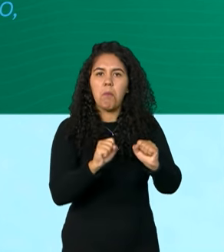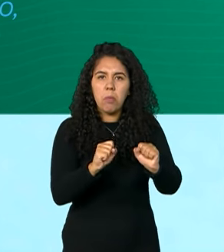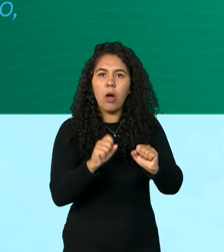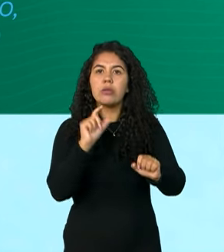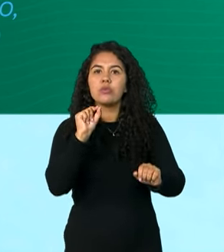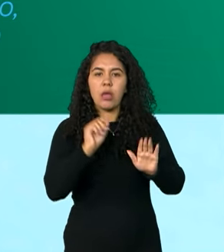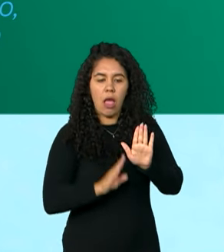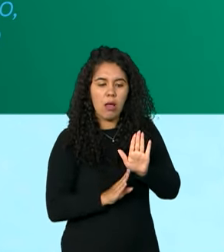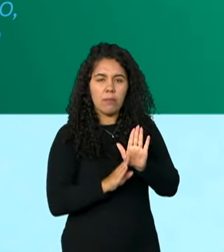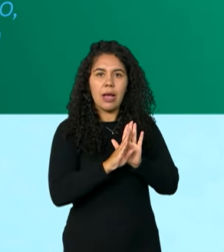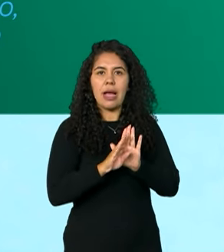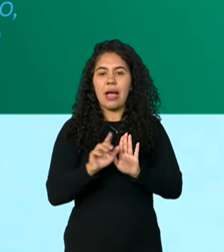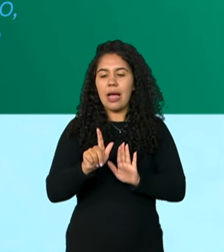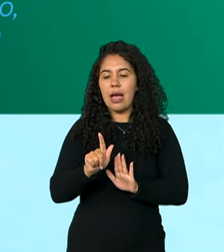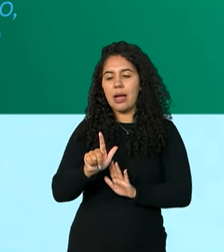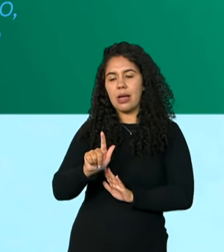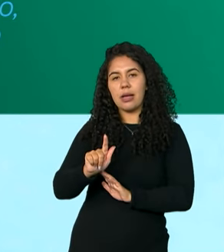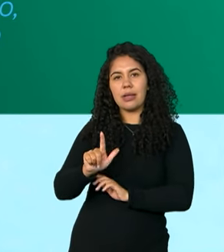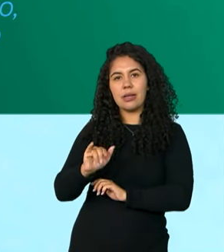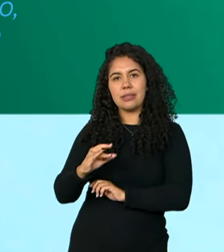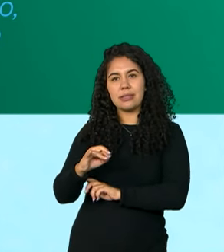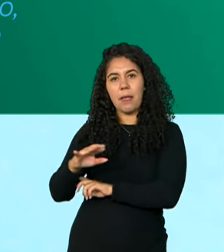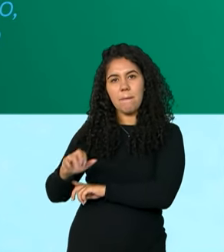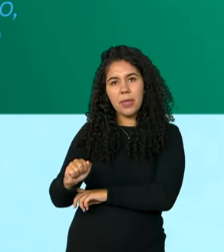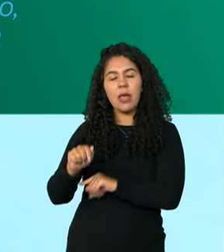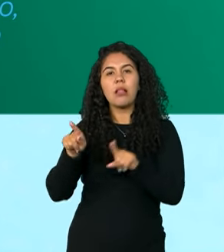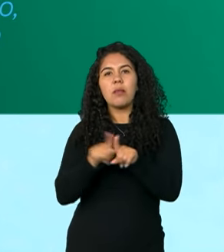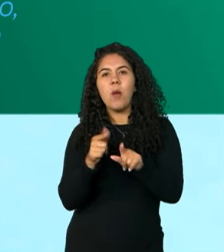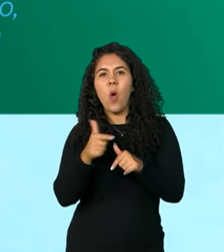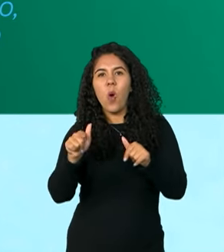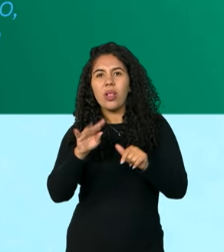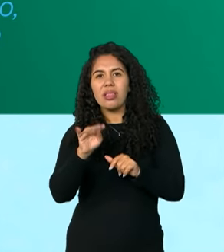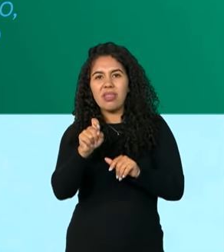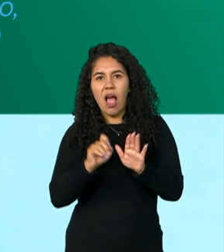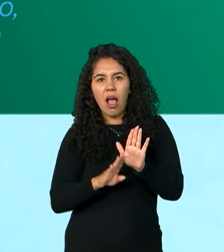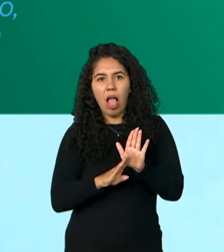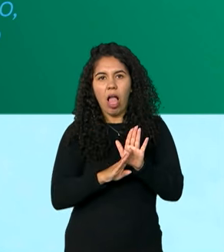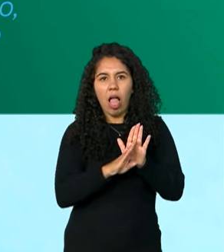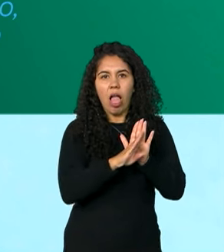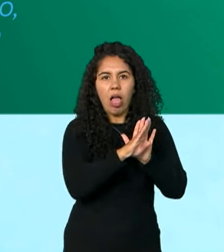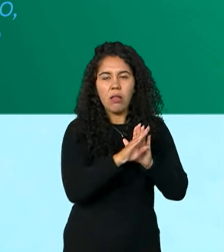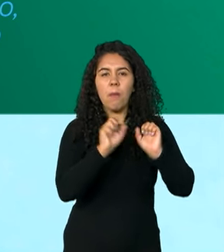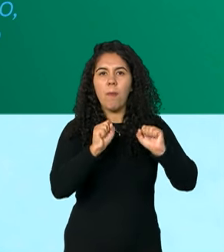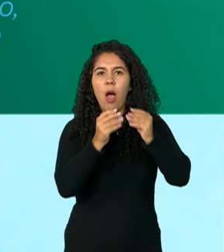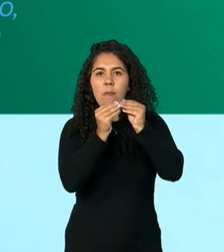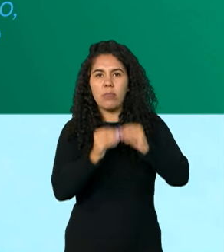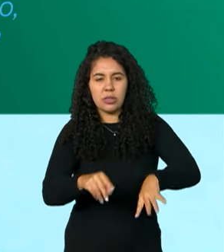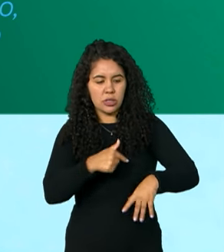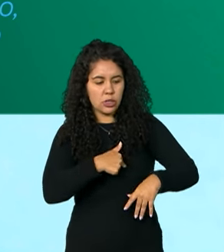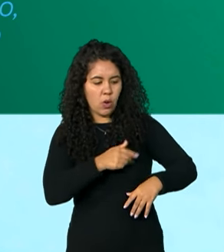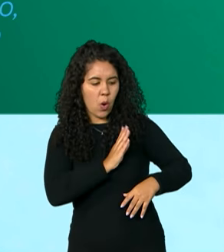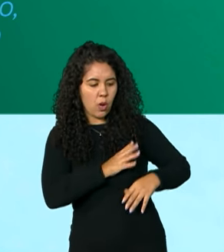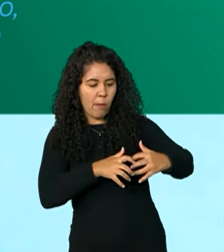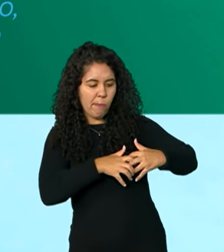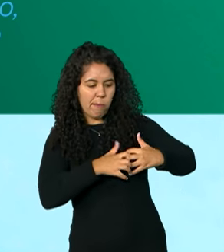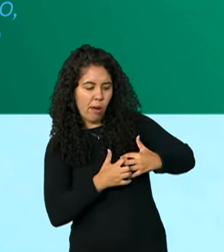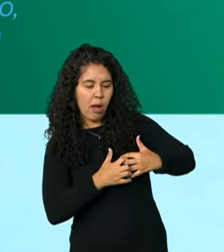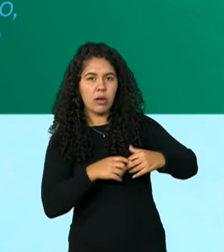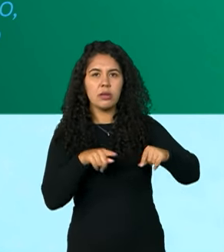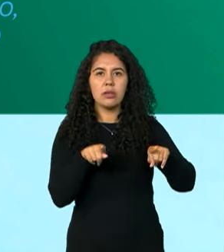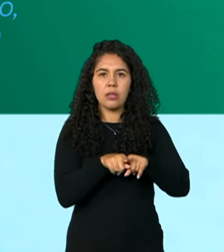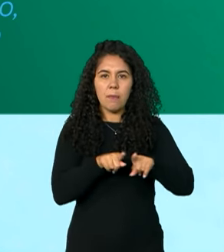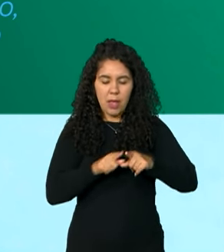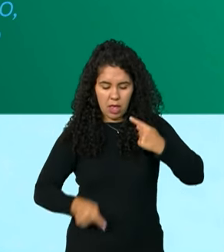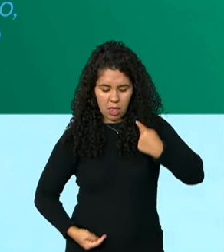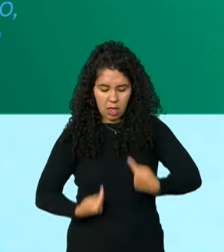glicemia e as altas taxas podem levar a complicações no coração, nas artérias, nos olhos,